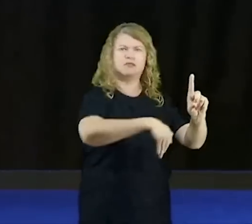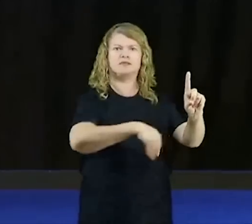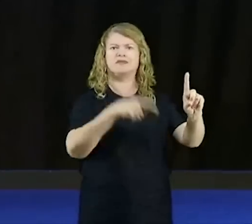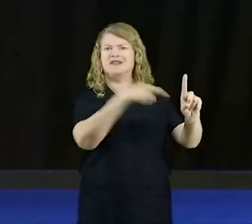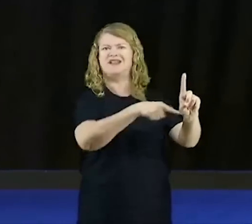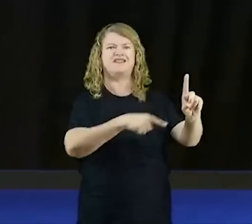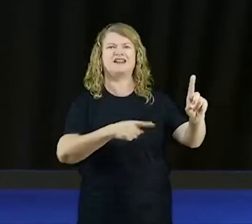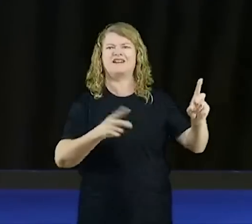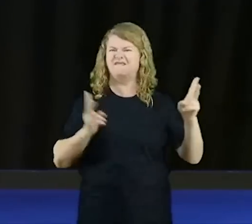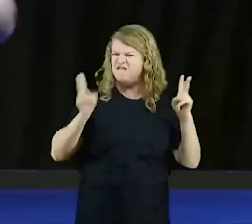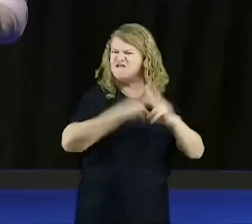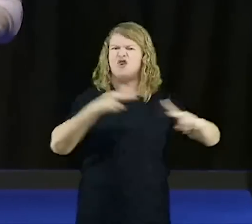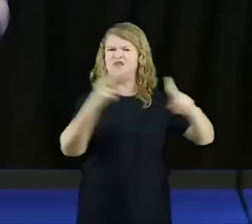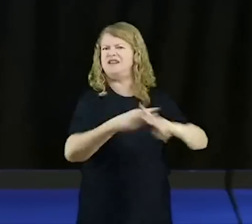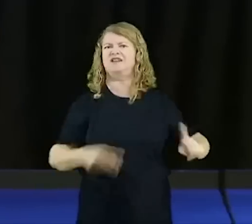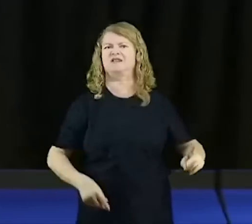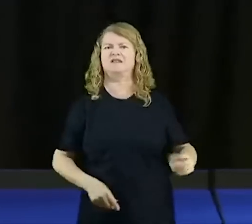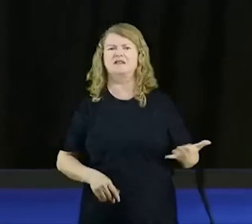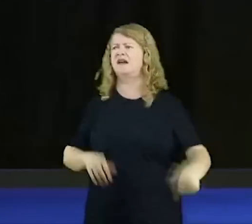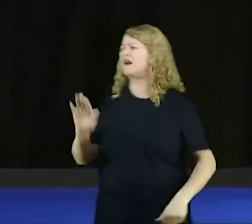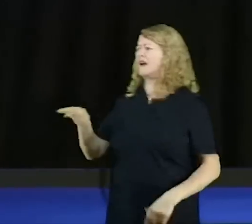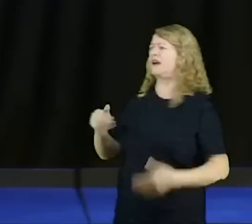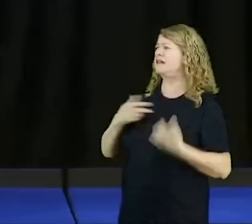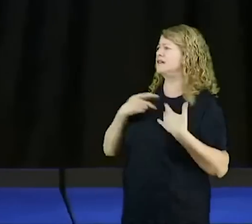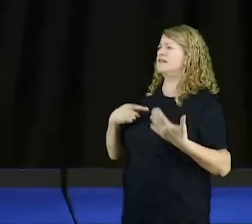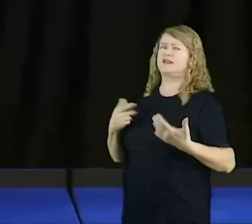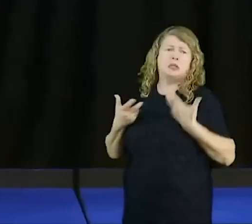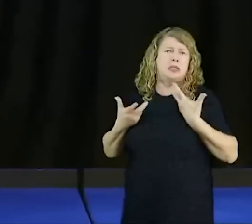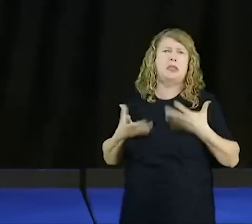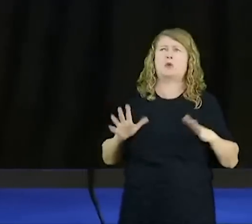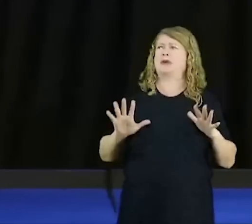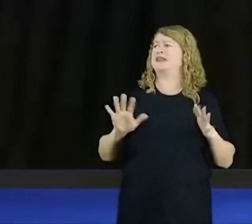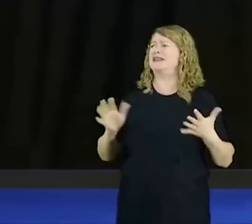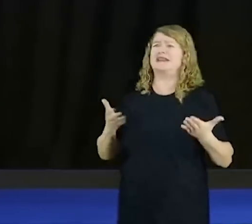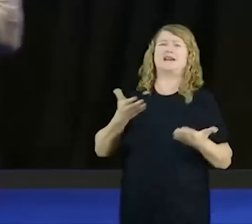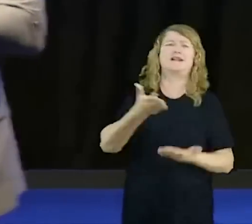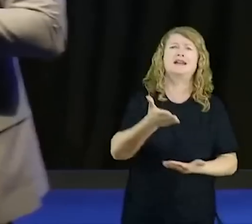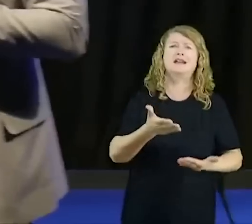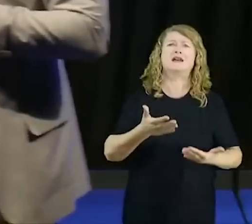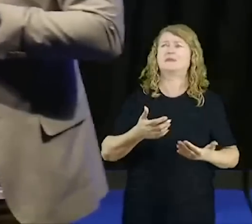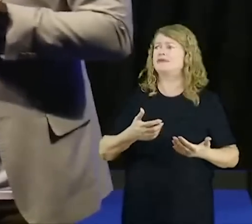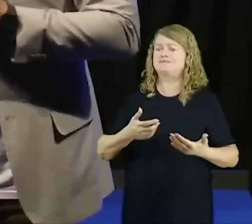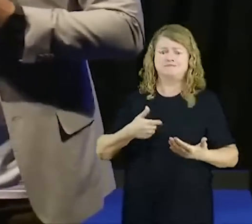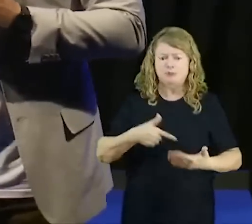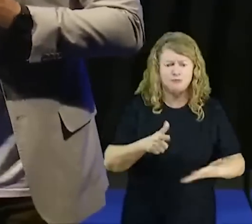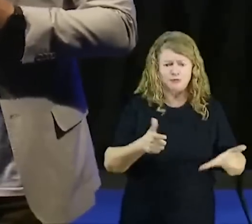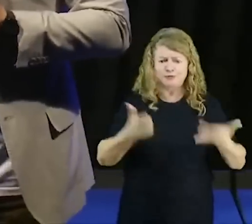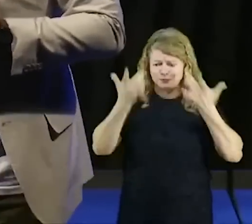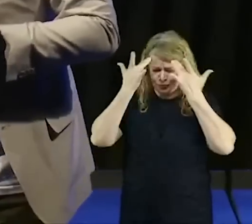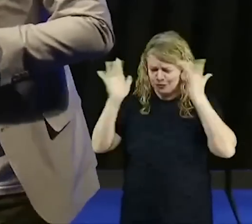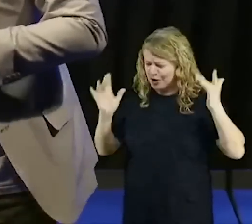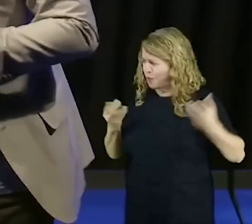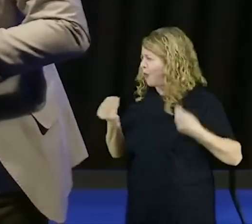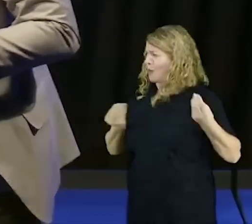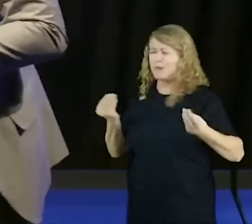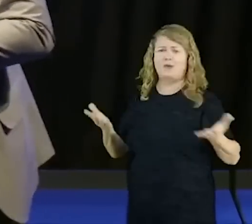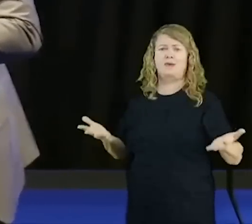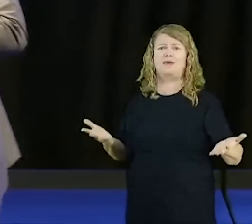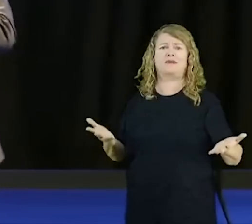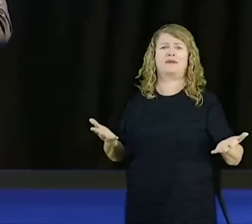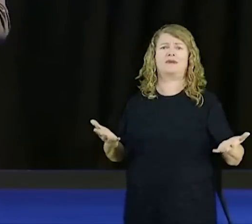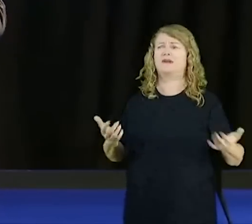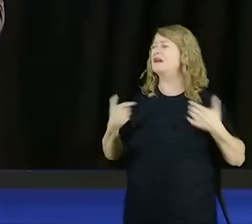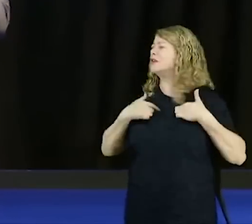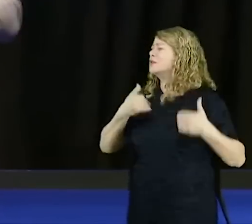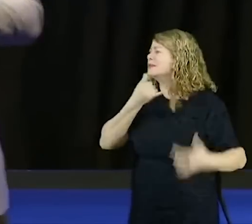fazer, mas eu faço. Eu sei que é mal, pastor, eu sei que, o que eu estou fazendo, ai, pastor, me dá